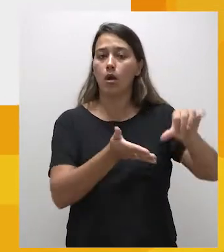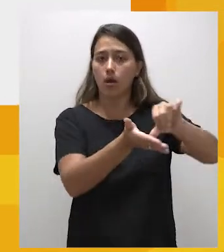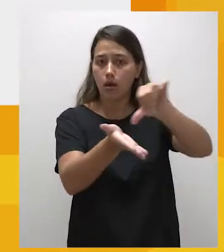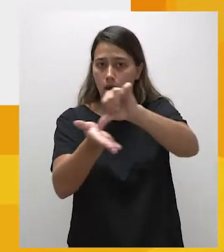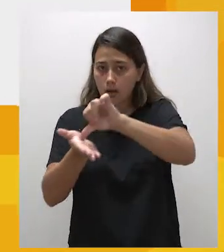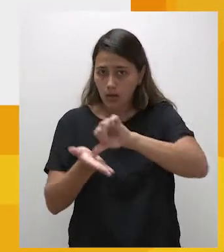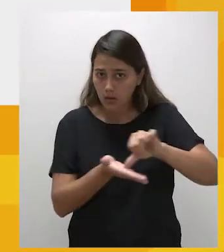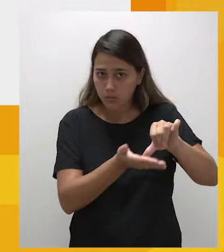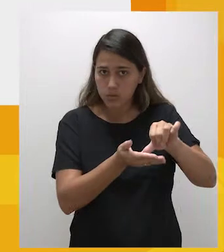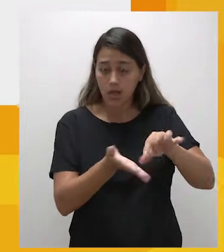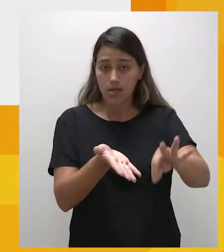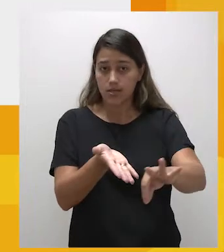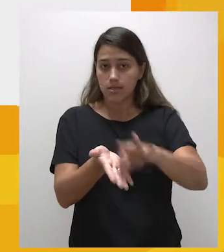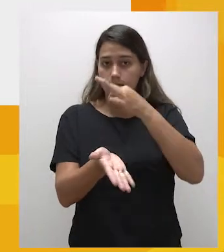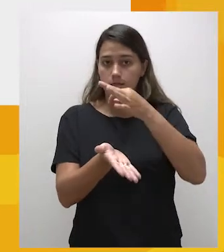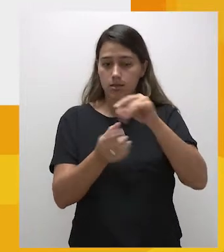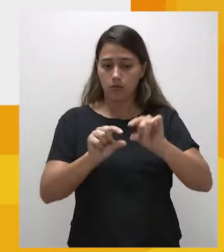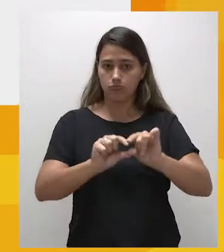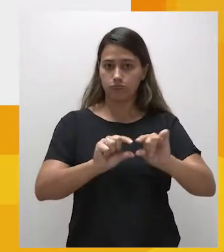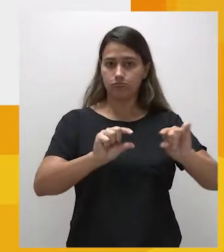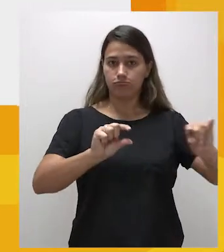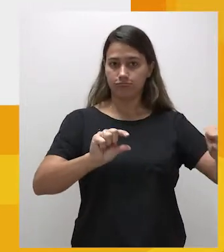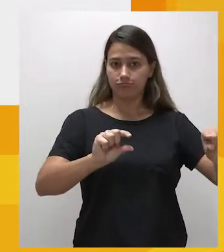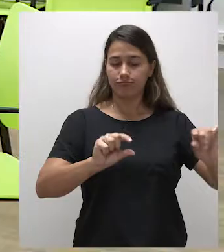podem ser realizadas no link que aparece aqui na tela.